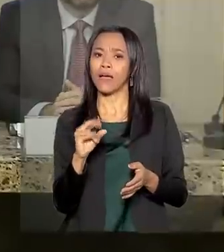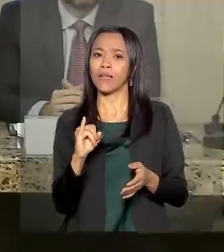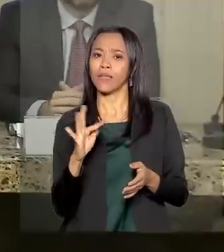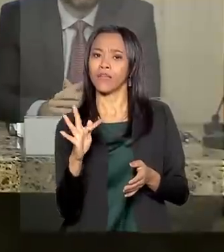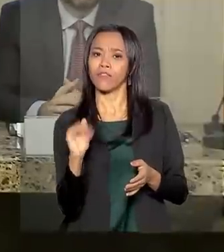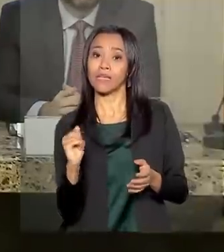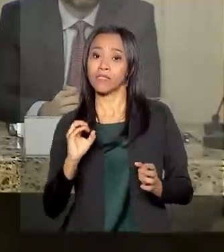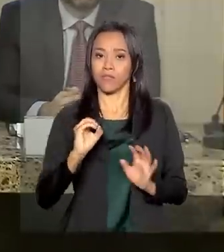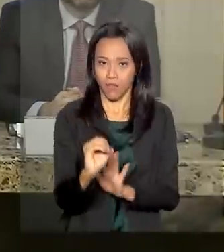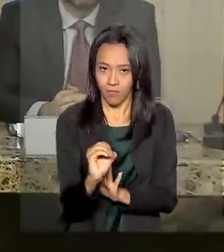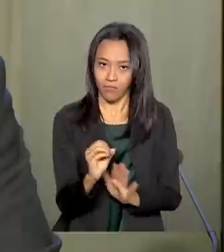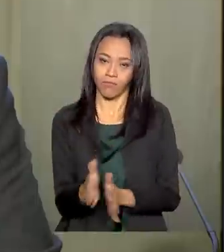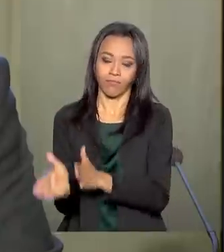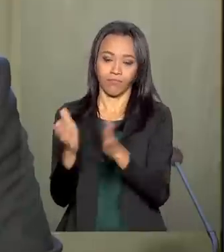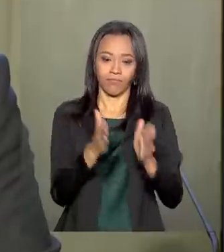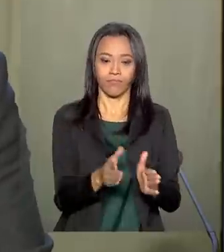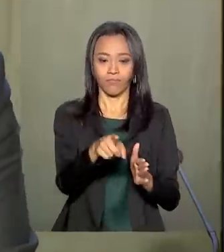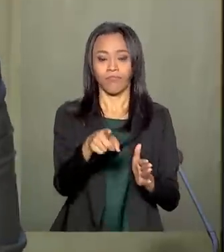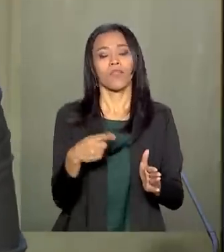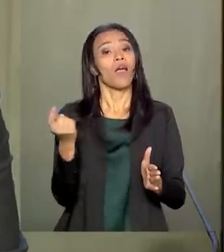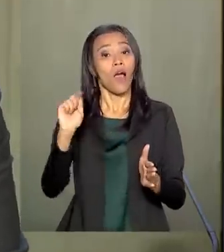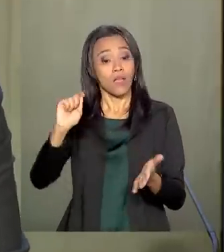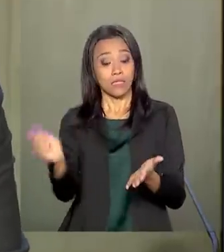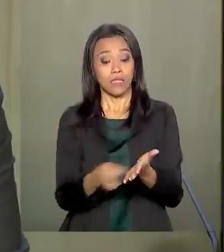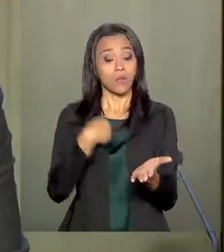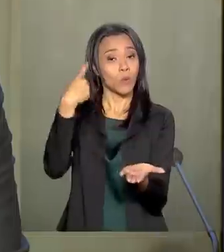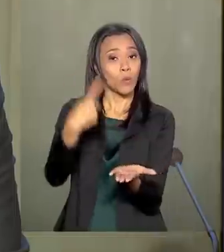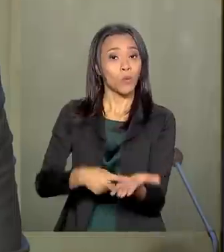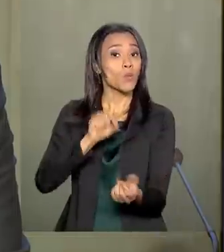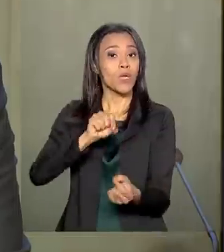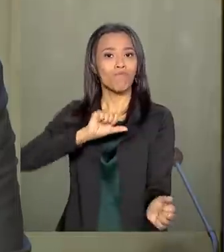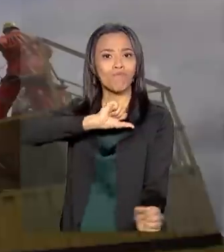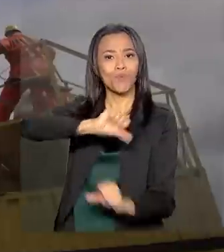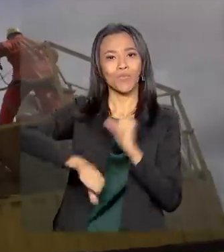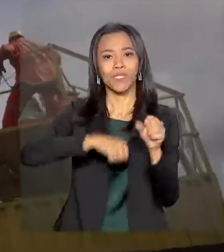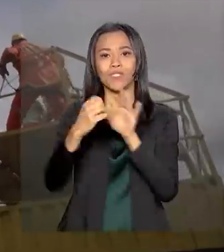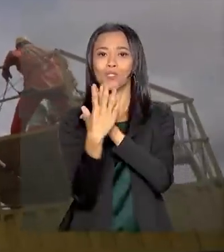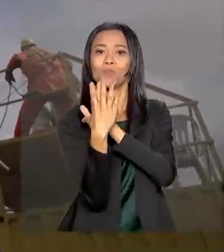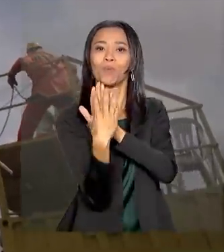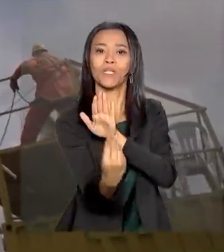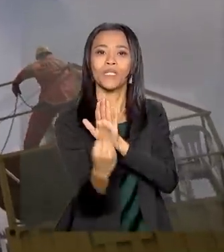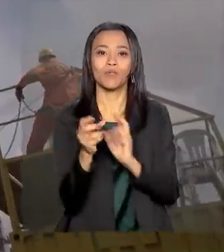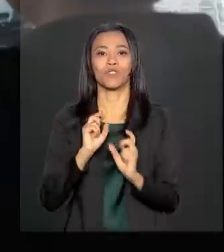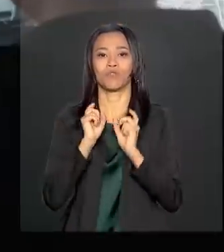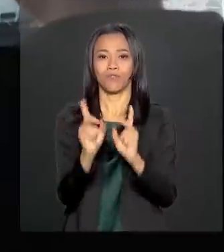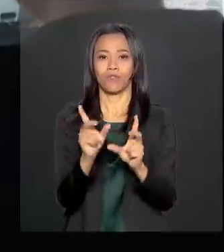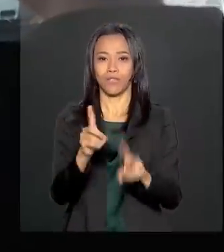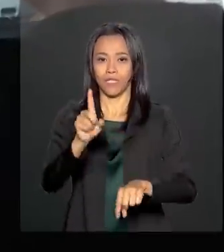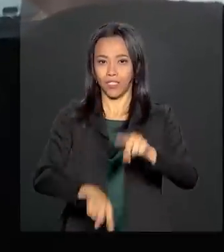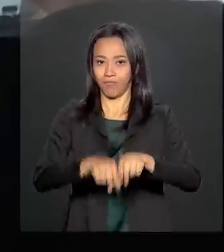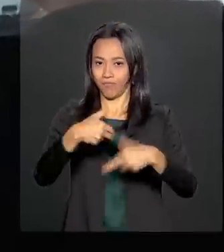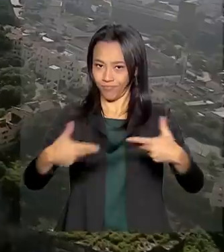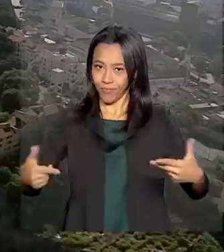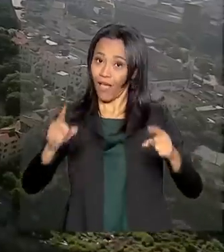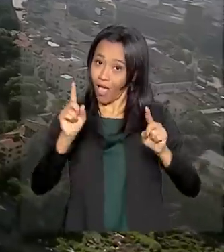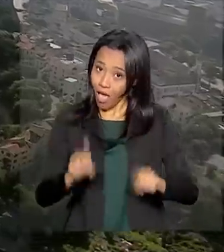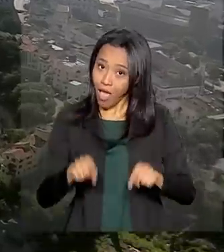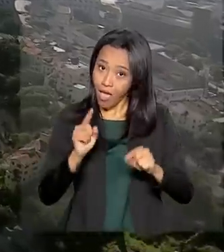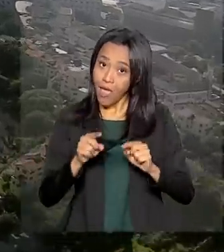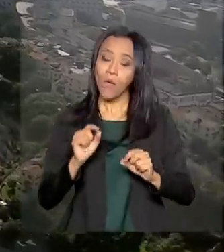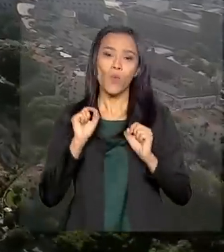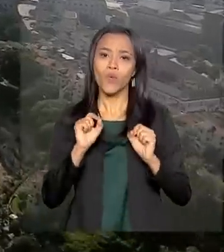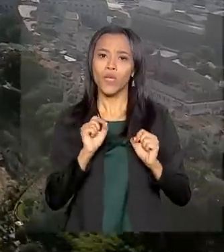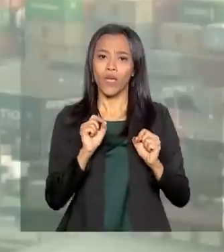O governo atribui à assinatura do acordo uma mudança de paradigma, de modelo de exportação. É dar mais ênfase ao